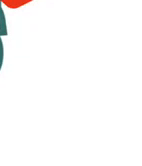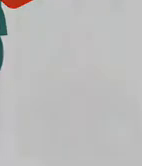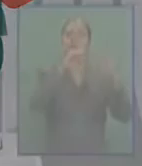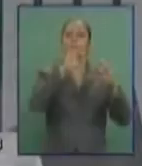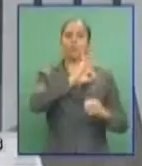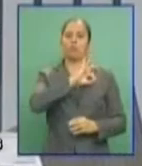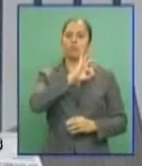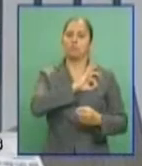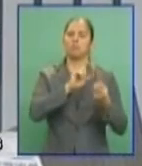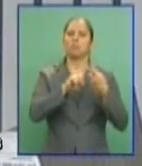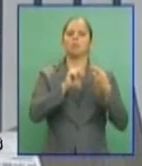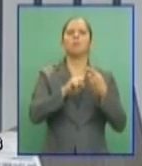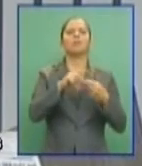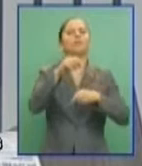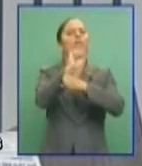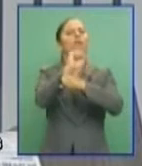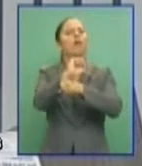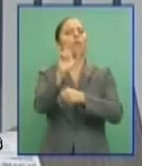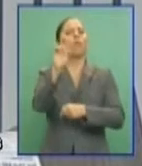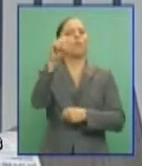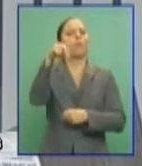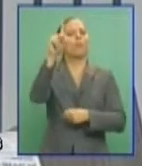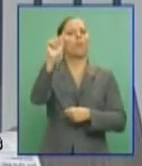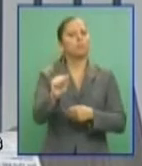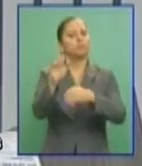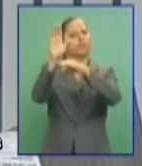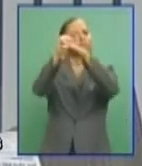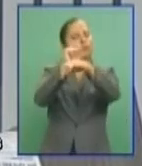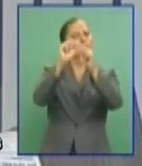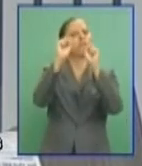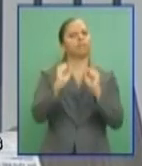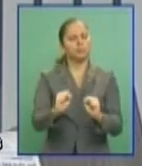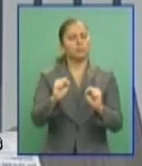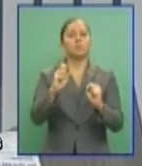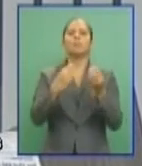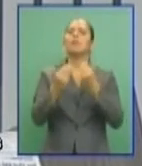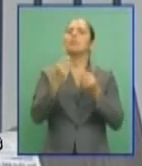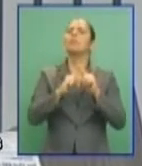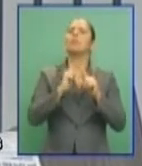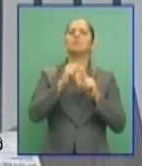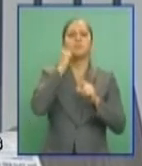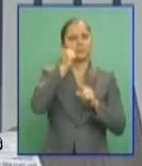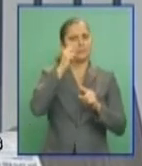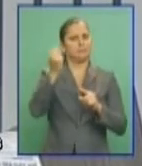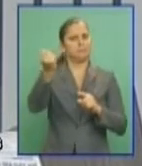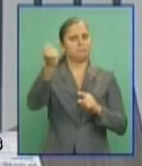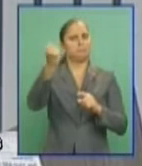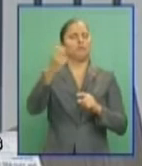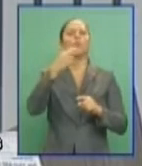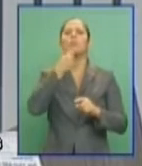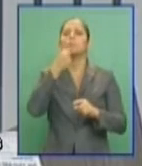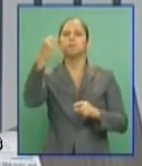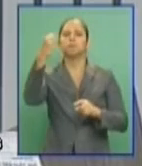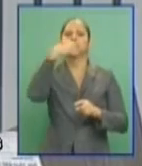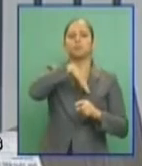A marca da agressão no corpo de uma mulher, ela torna visível o desrespeito